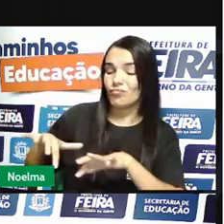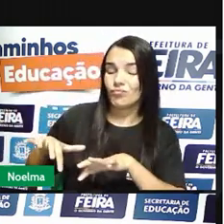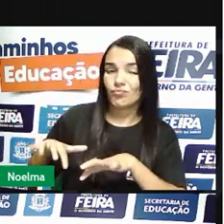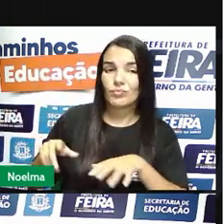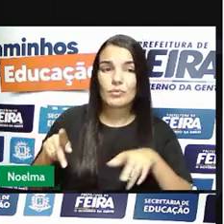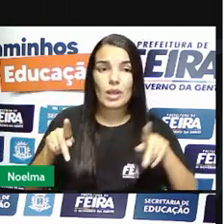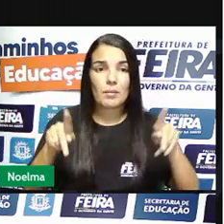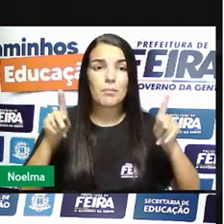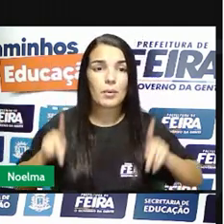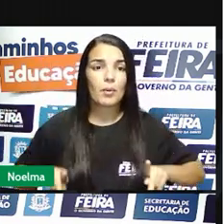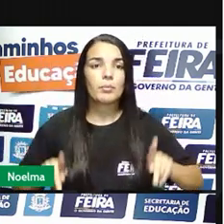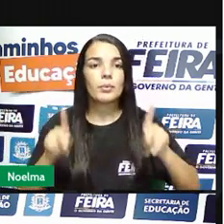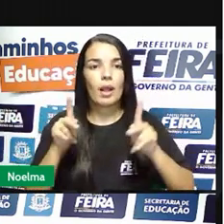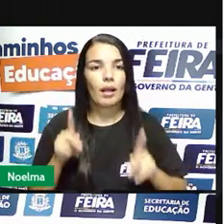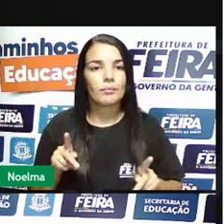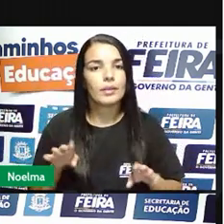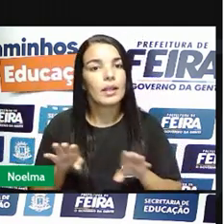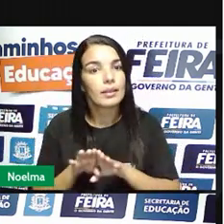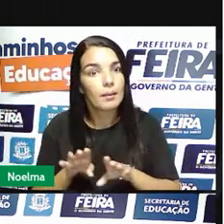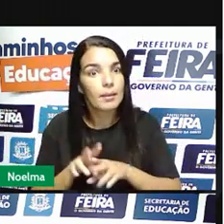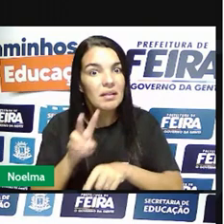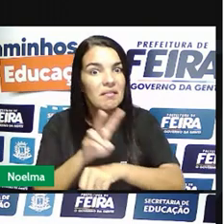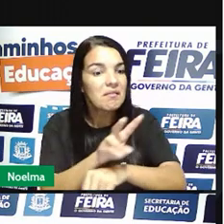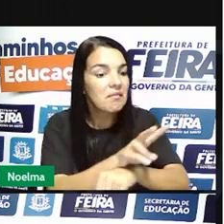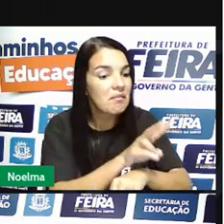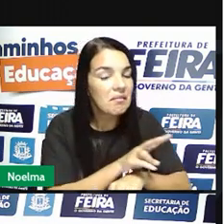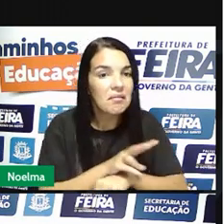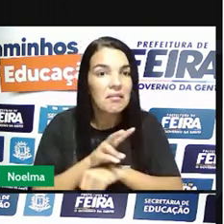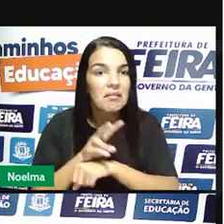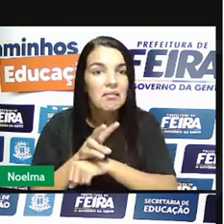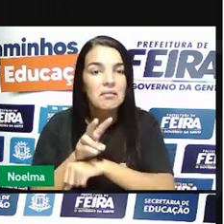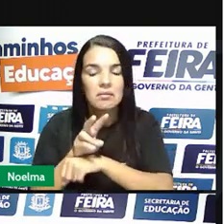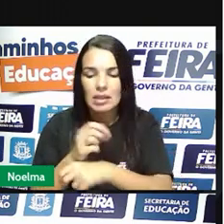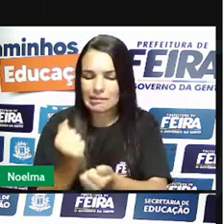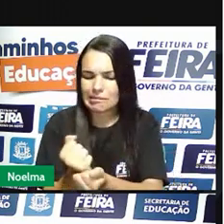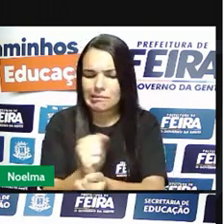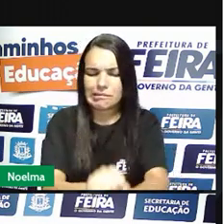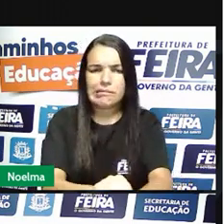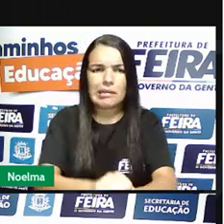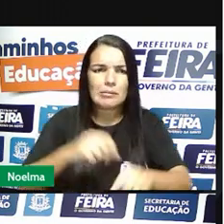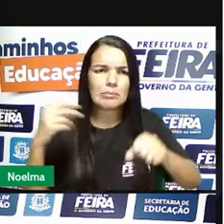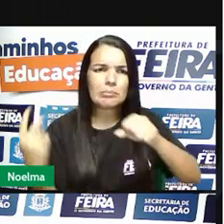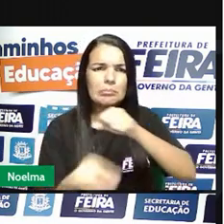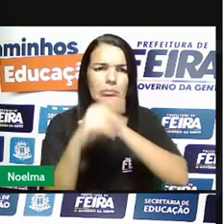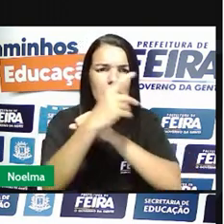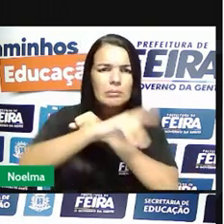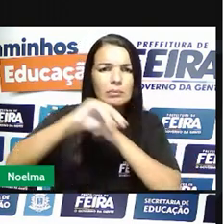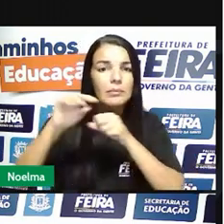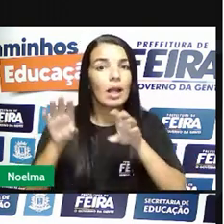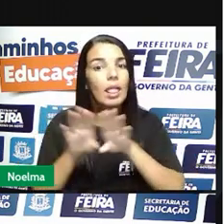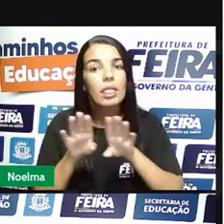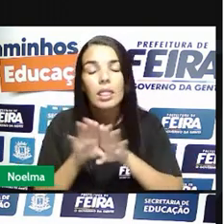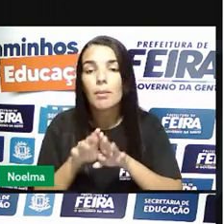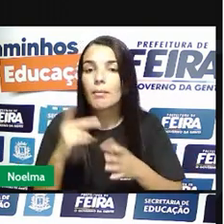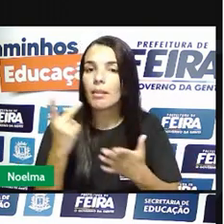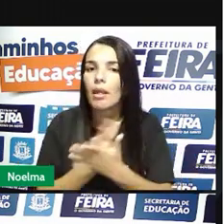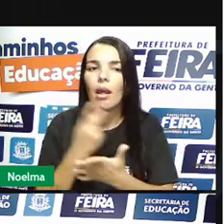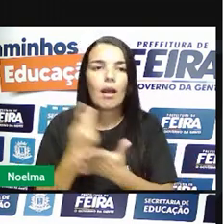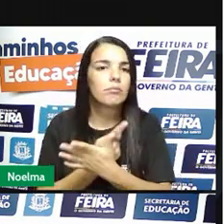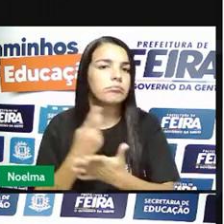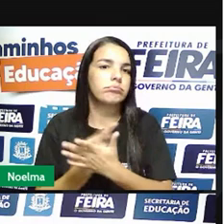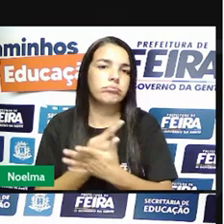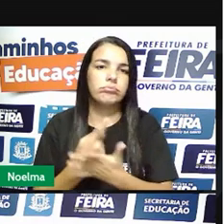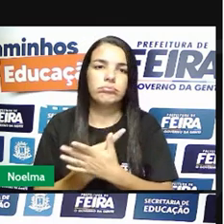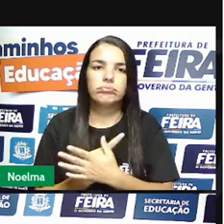fiscalização e punição também foi outro motivo. tanto que a gente tem até a derrama, que eles tinham que produzir determinada,